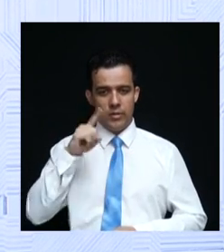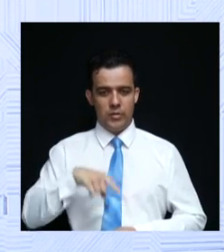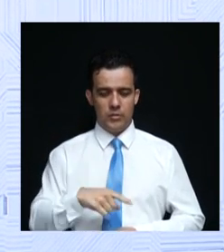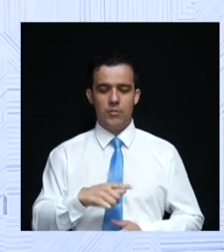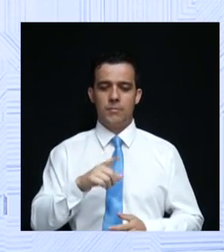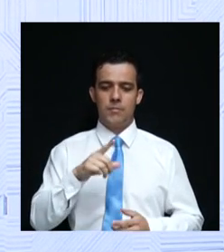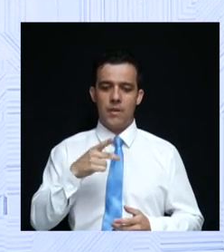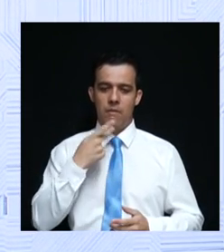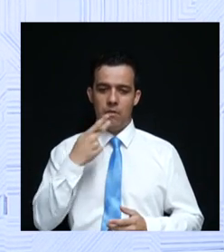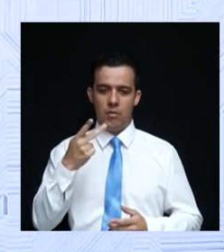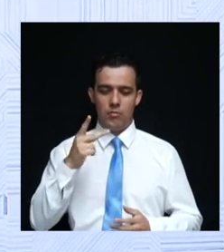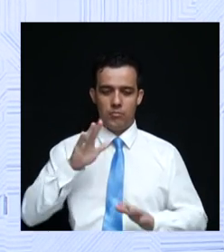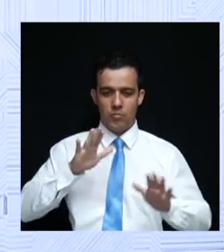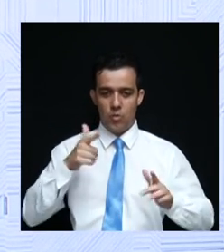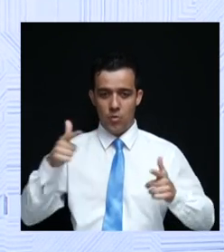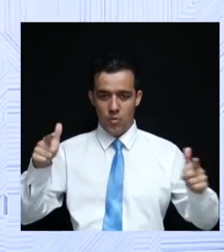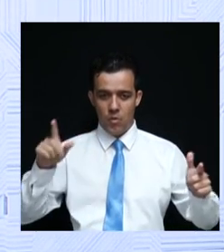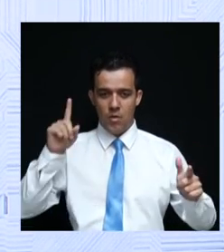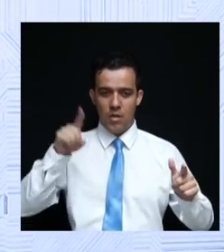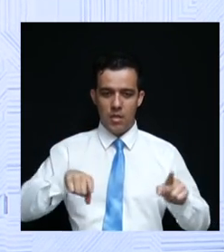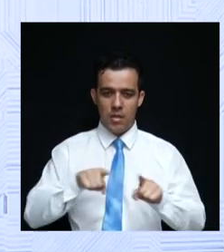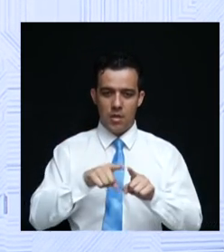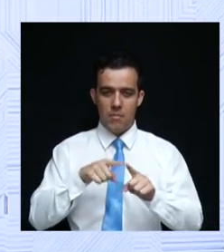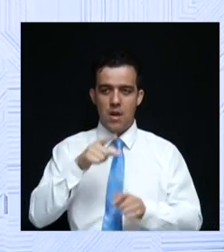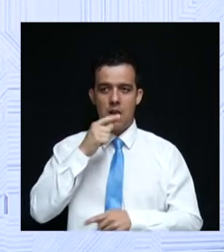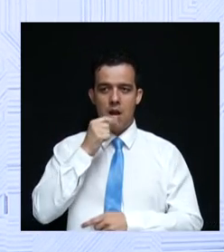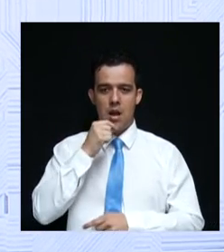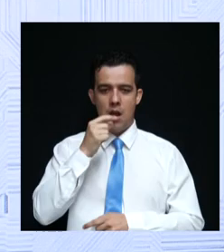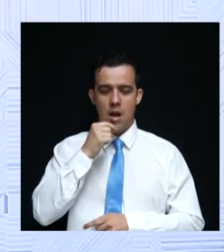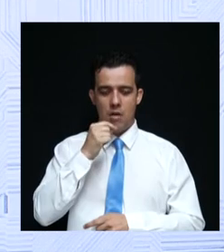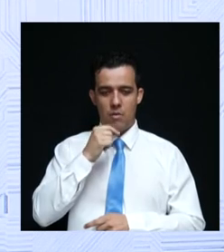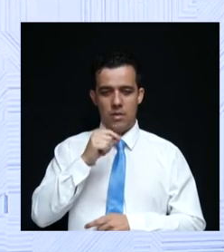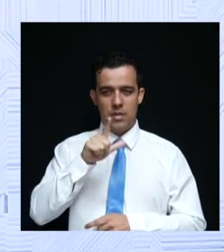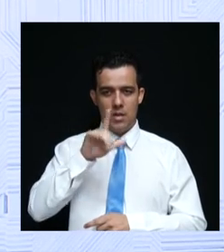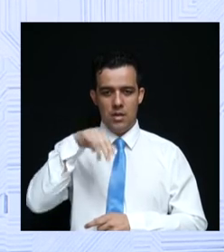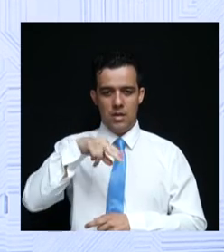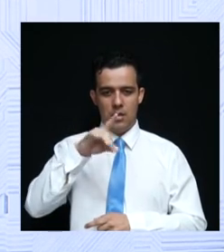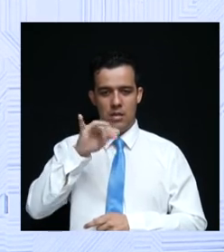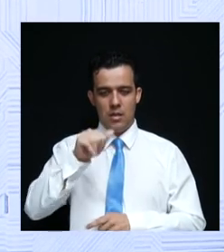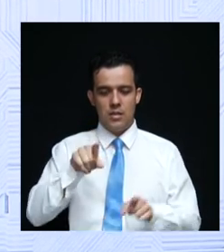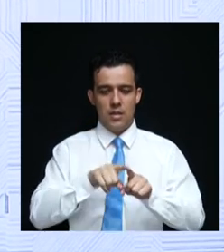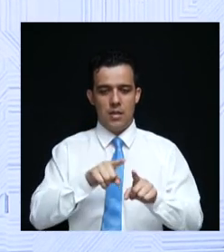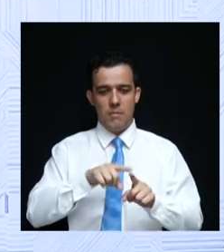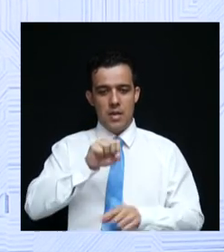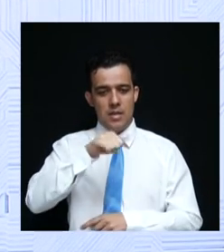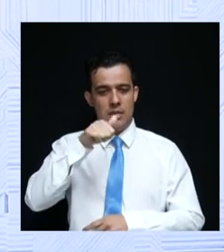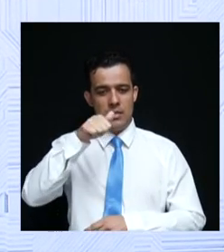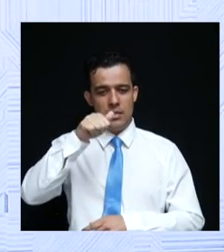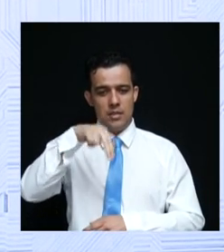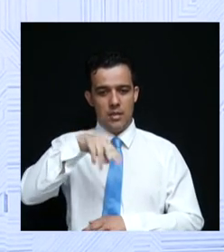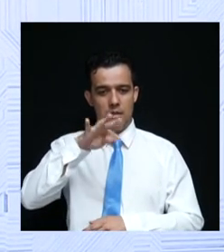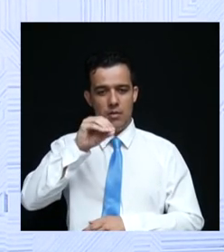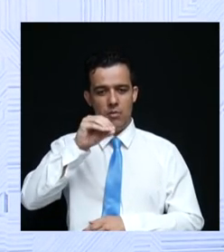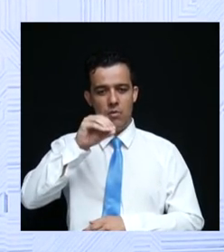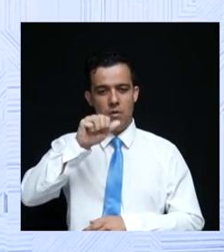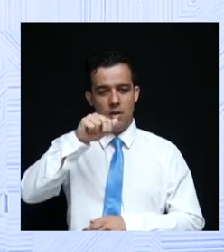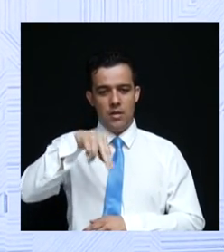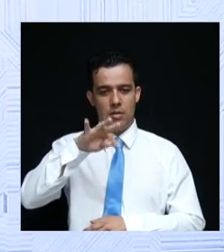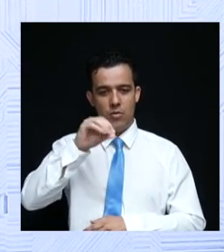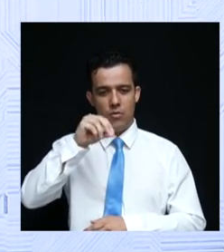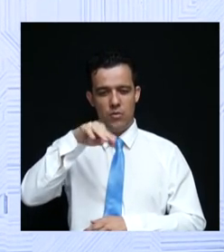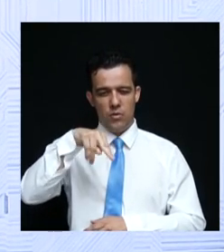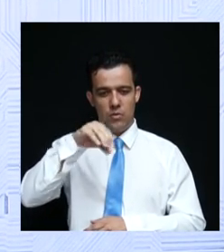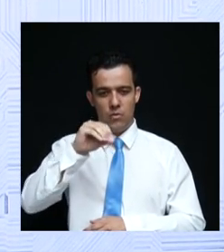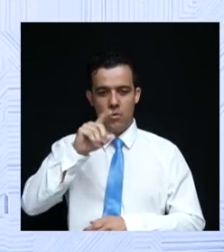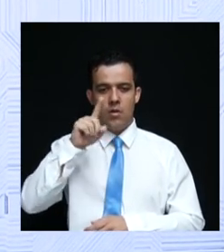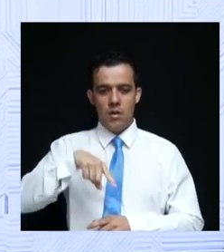a unidade de Águas Vindas do Hospital de Urgência também está em fase final de conclusão. E Santo Antônio, descoberto, nós retomamos as obras para garantir com